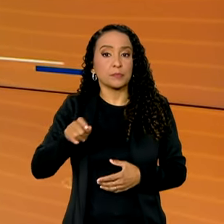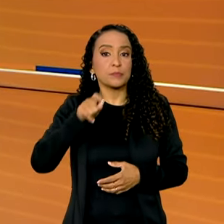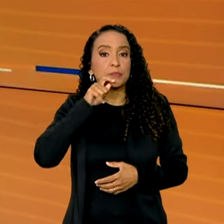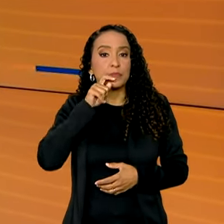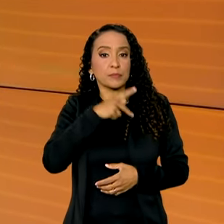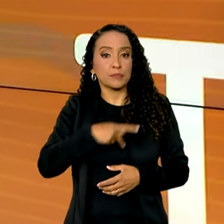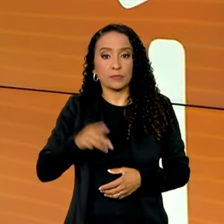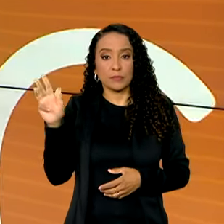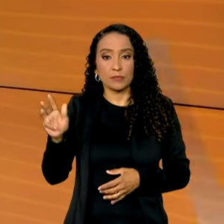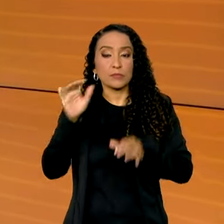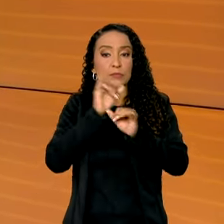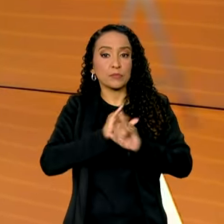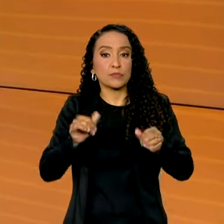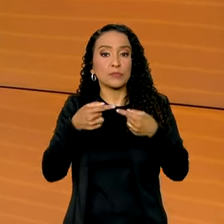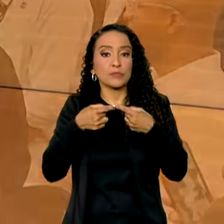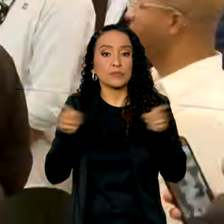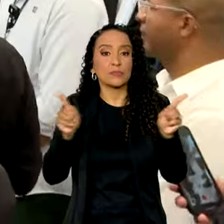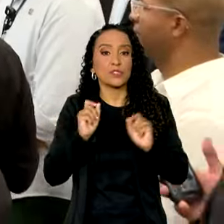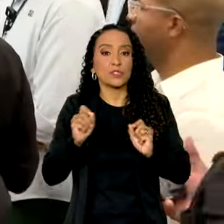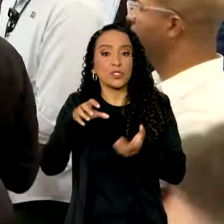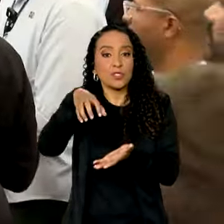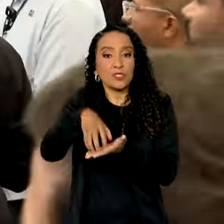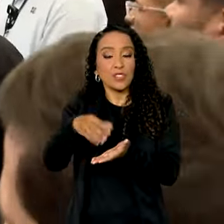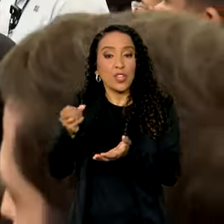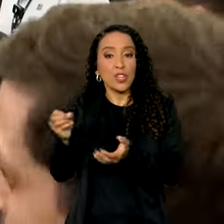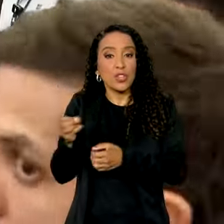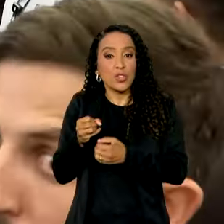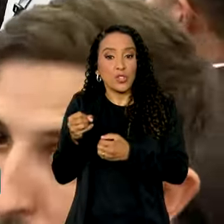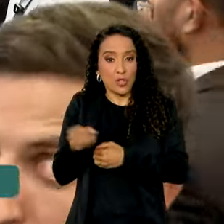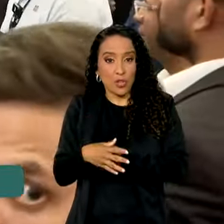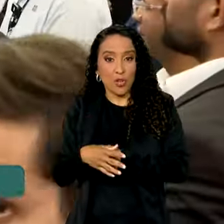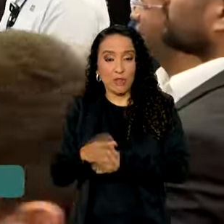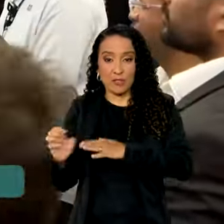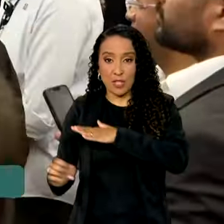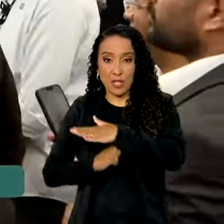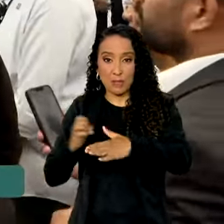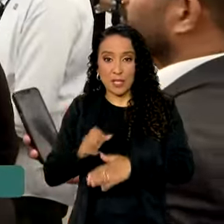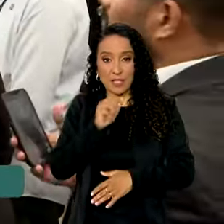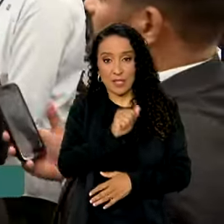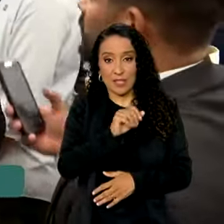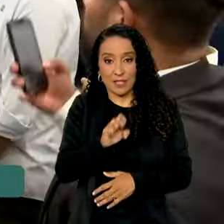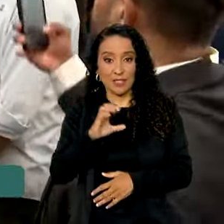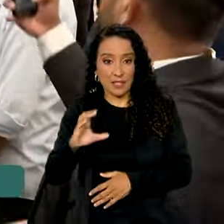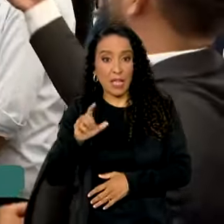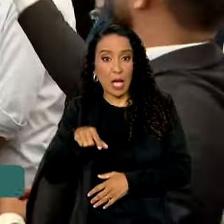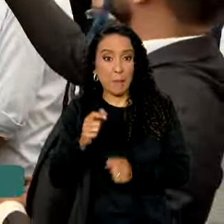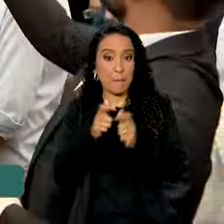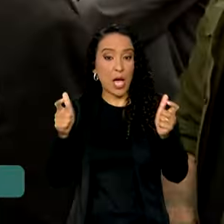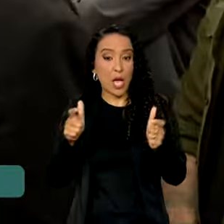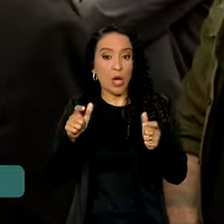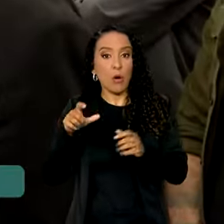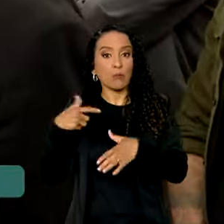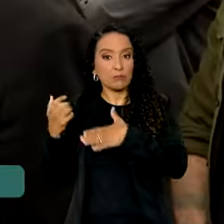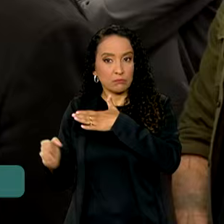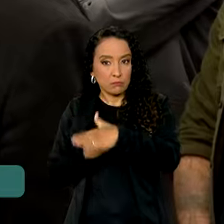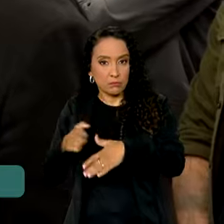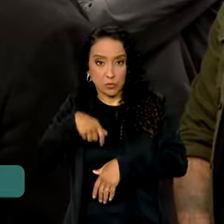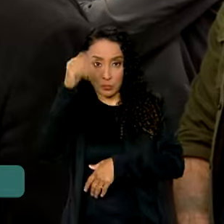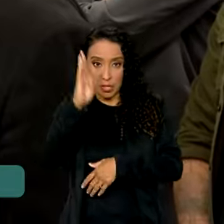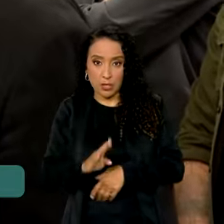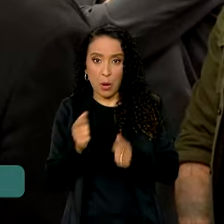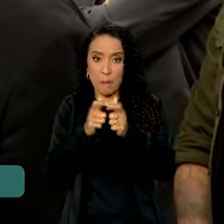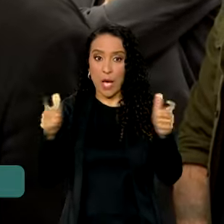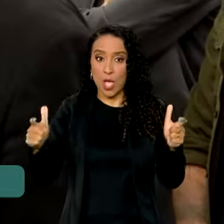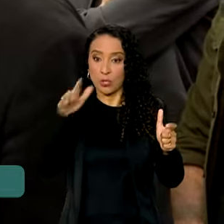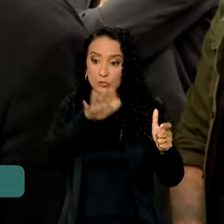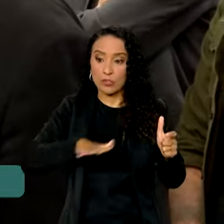Pessoa, o presidente Lula inaugurou uma nova unidade da empresa de call center AIC, uma das maiores empregadoras do Brasil e